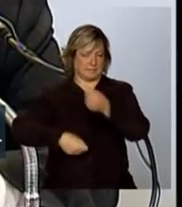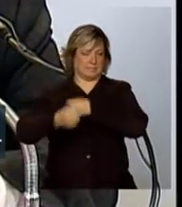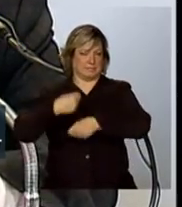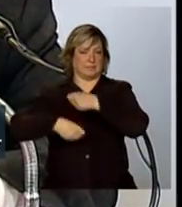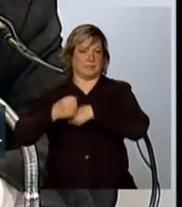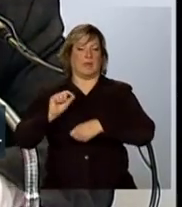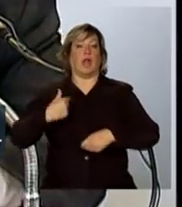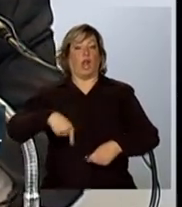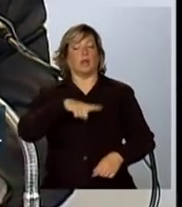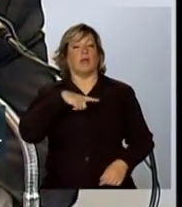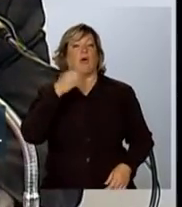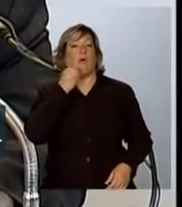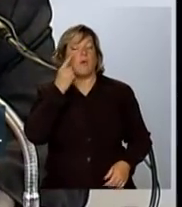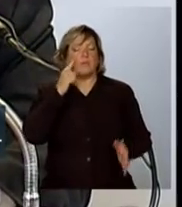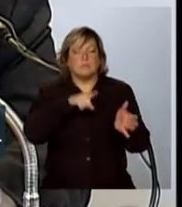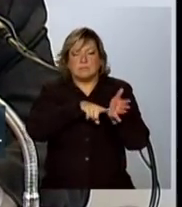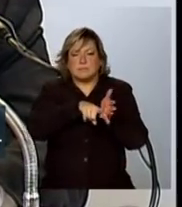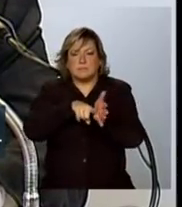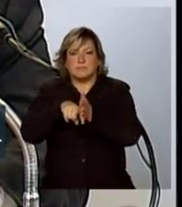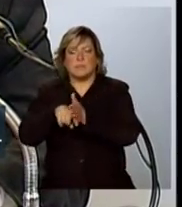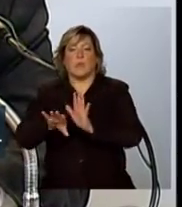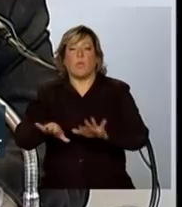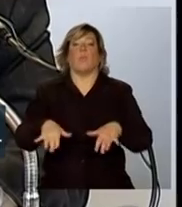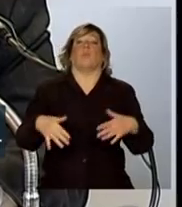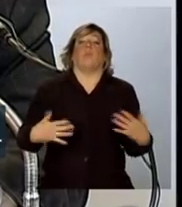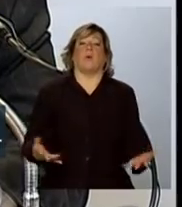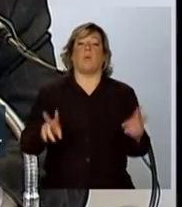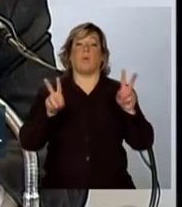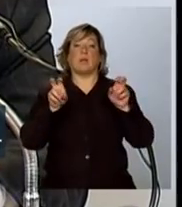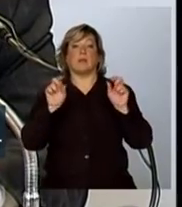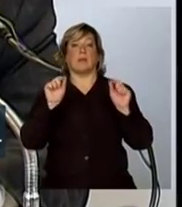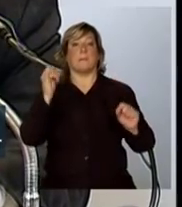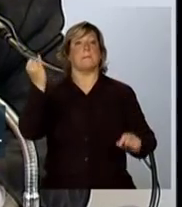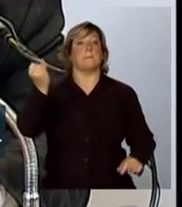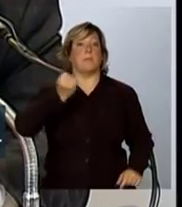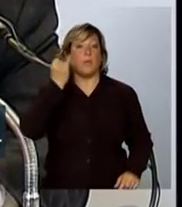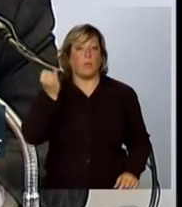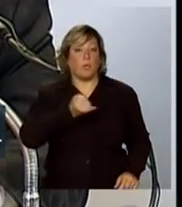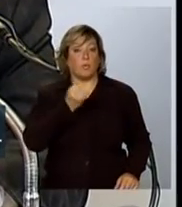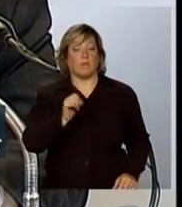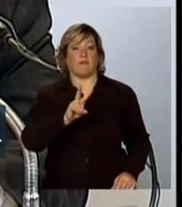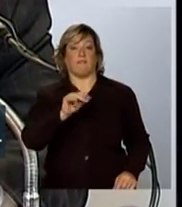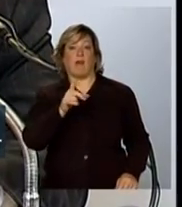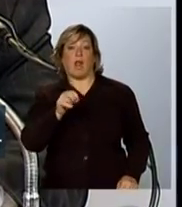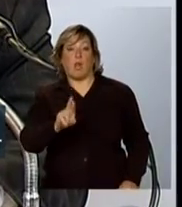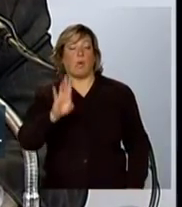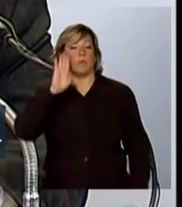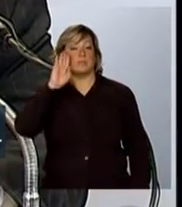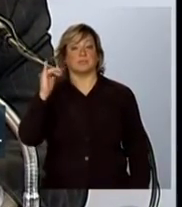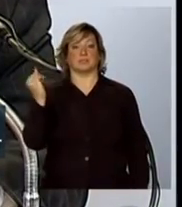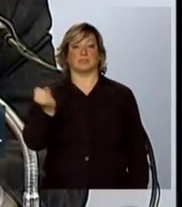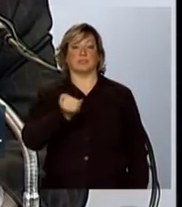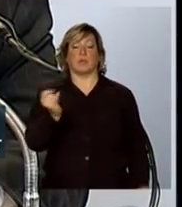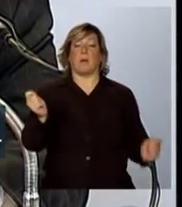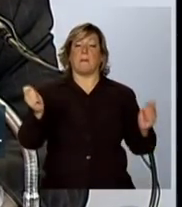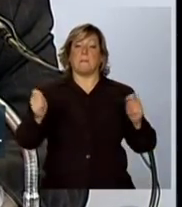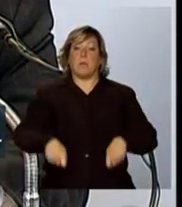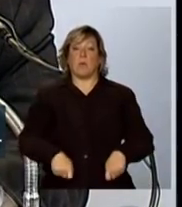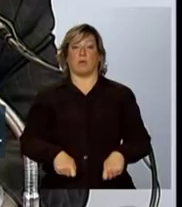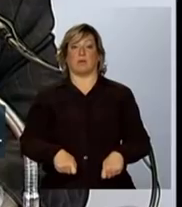oportunidade de examinar que temas seriam relevantes ou essenciais para poderem estar sendo